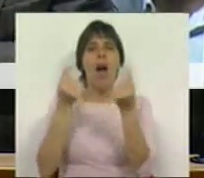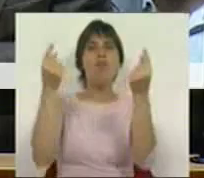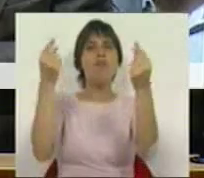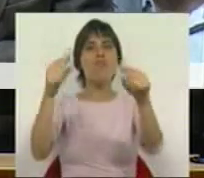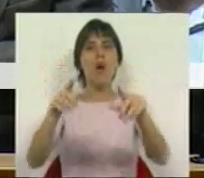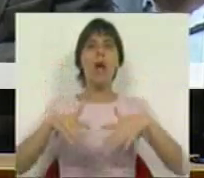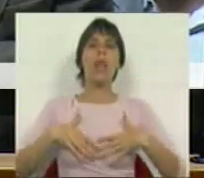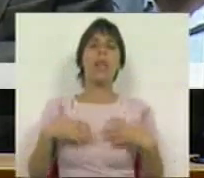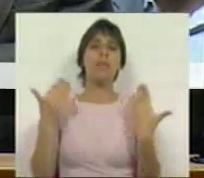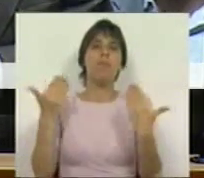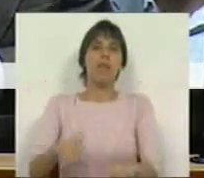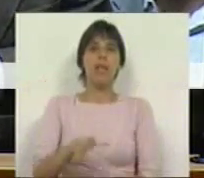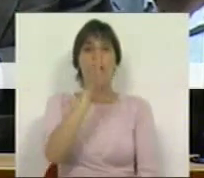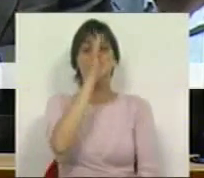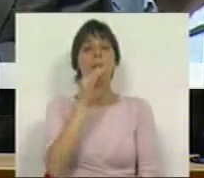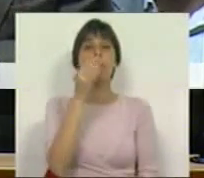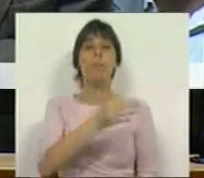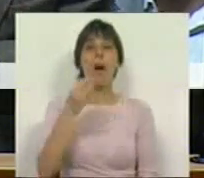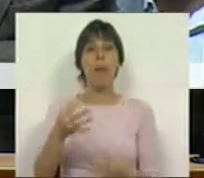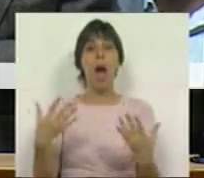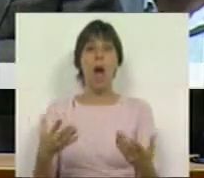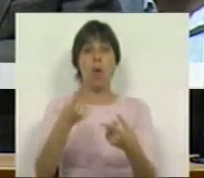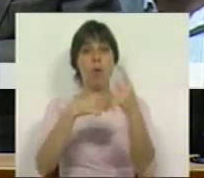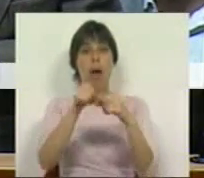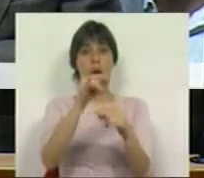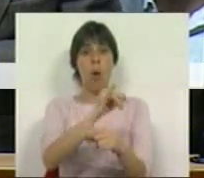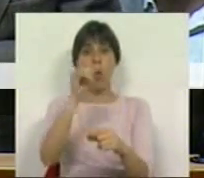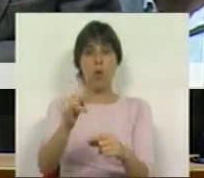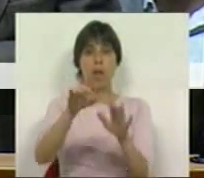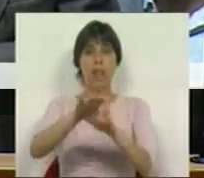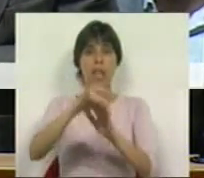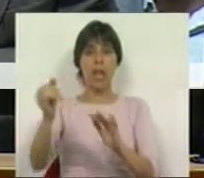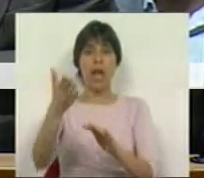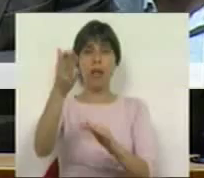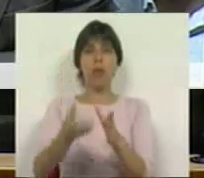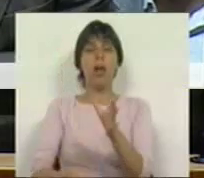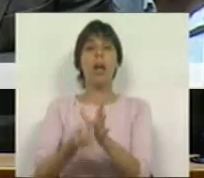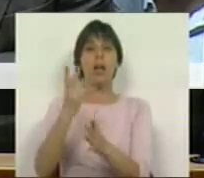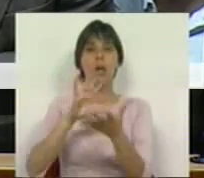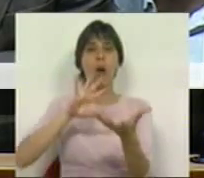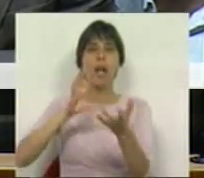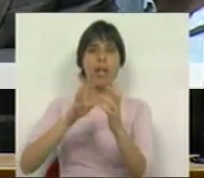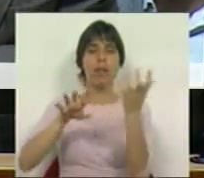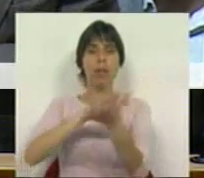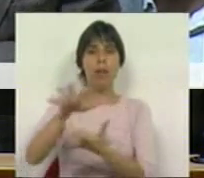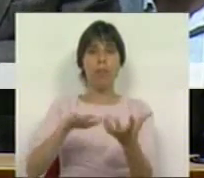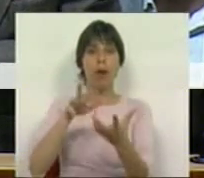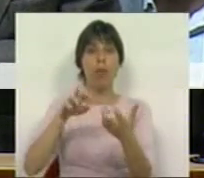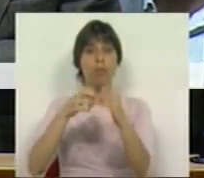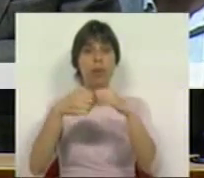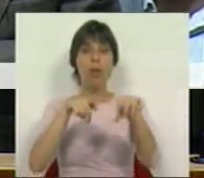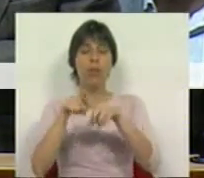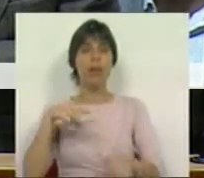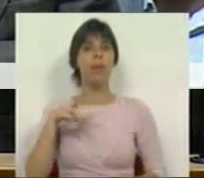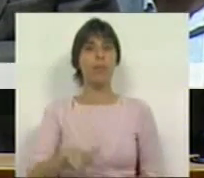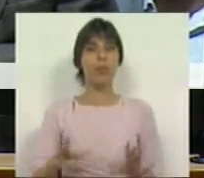apenas a demissão do Ministro Paulo Portas, que agora está aí ao seu lado direito, que criou a crise e imbróglio político em Portugal.